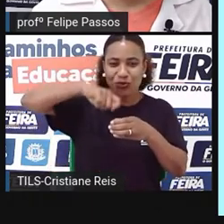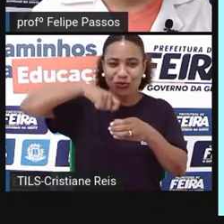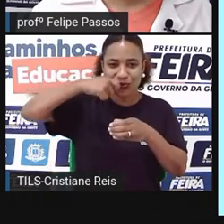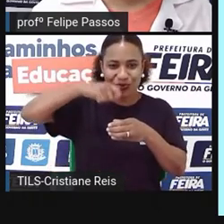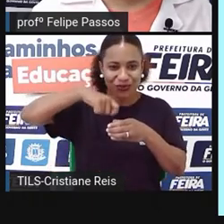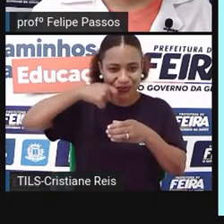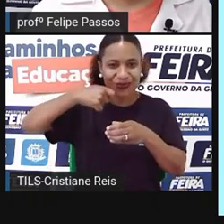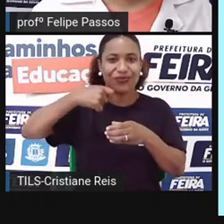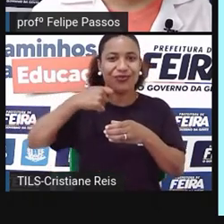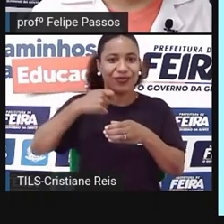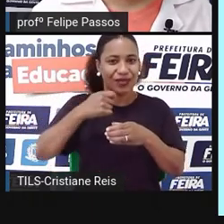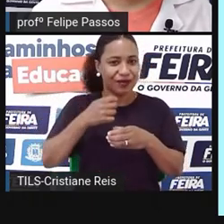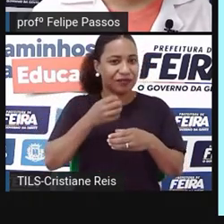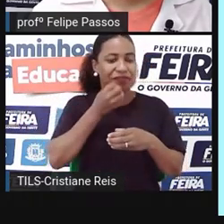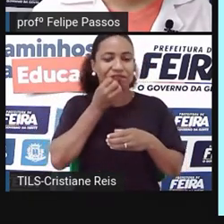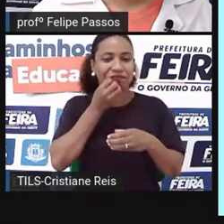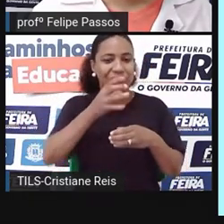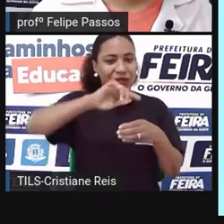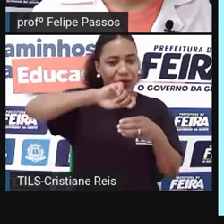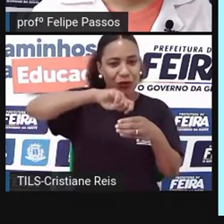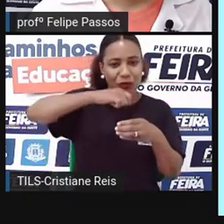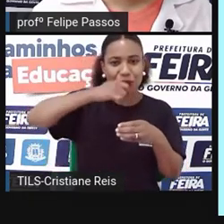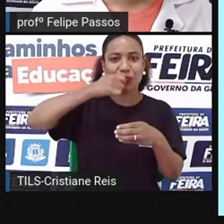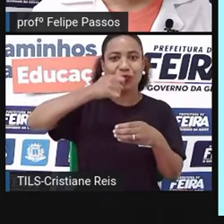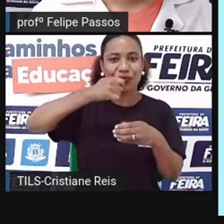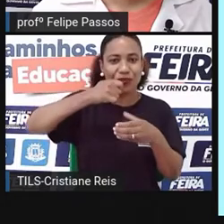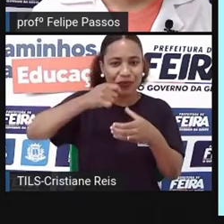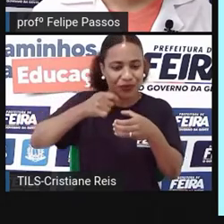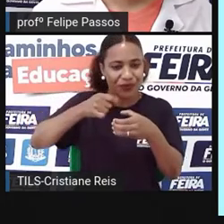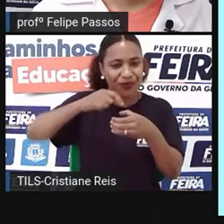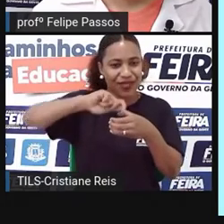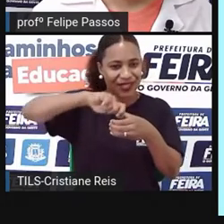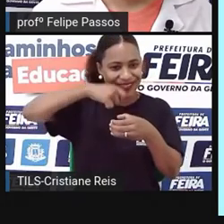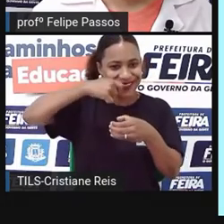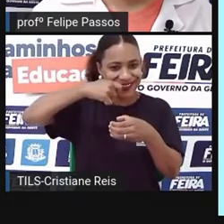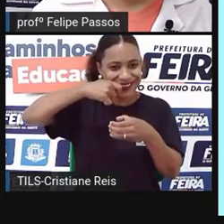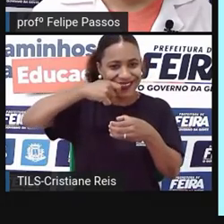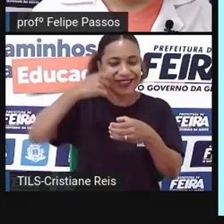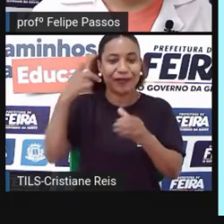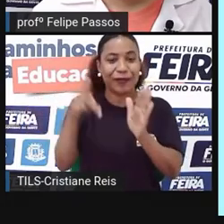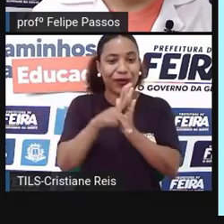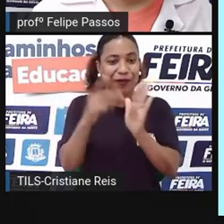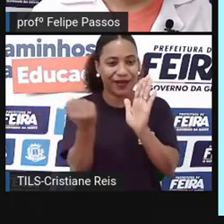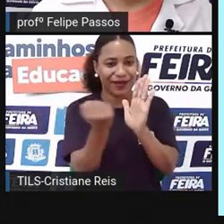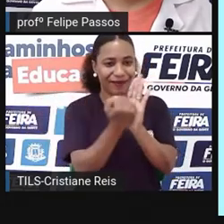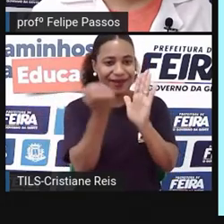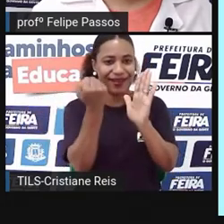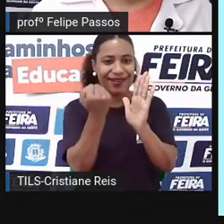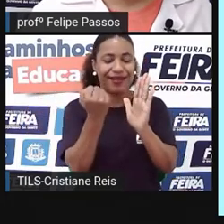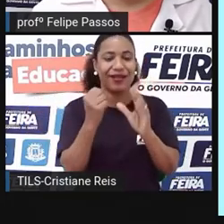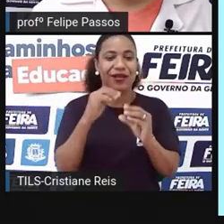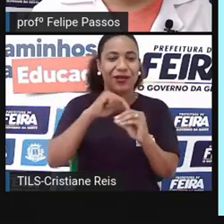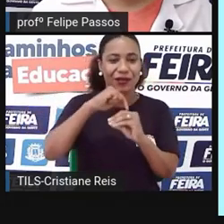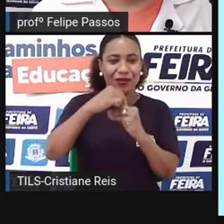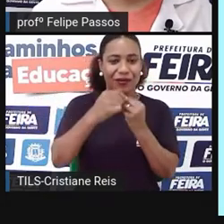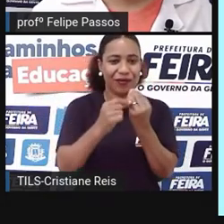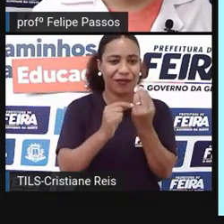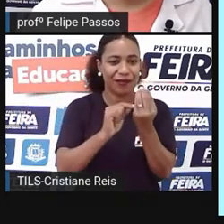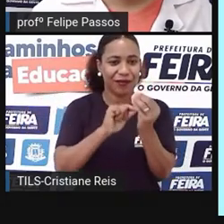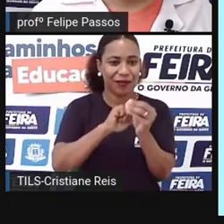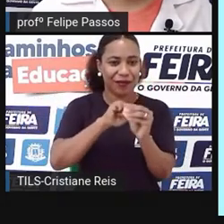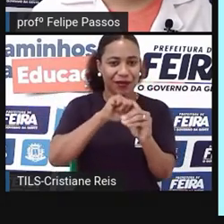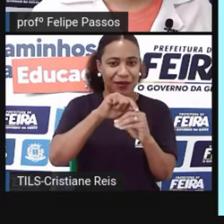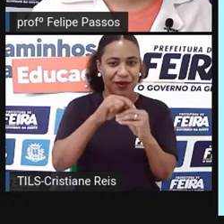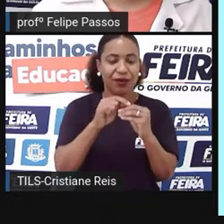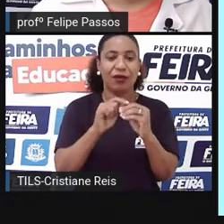puro, está o sorvete dentro do copinho da sorveteria com uns morangos, então também tem uma luz